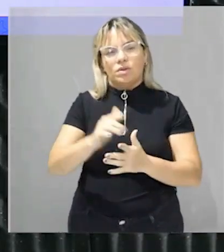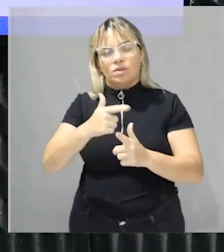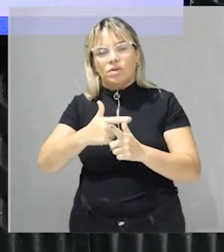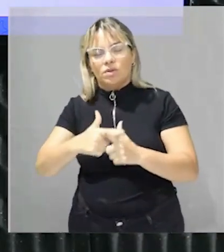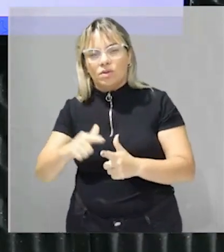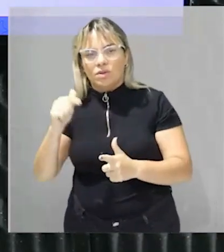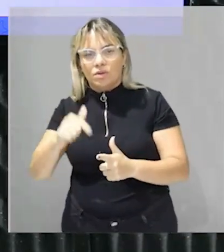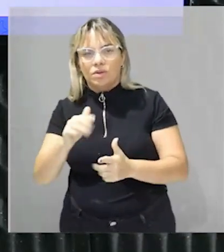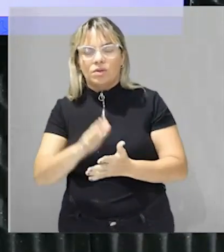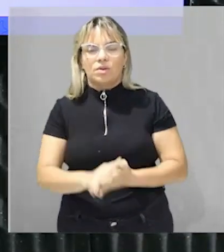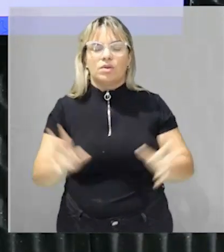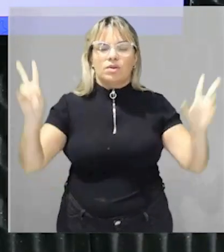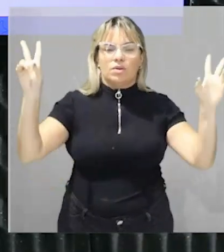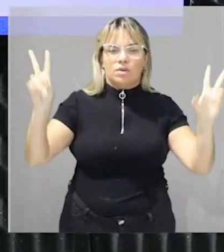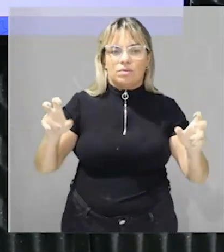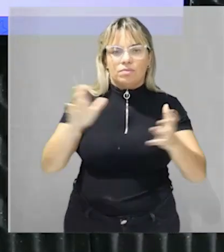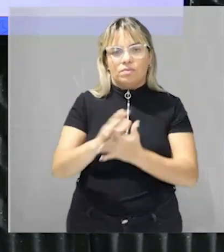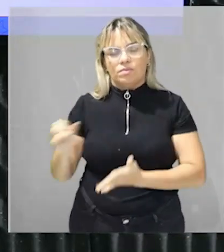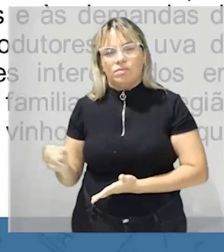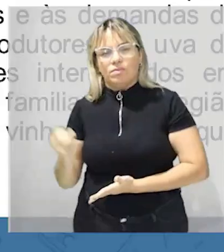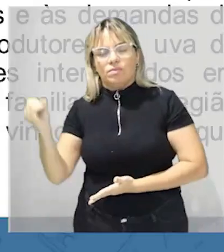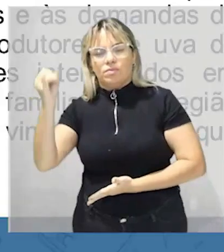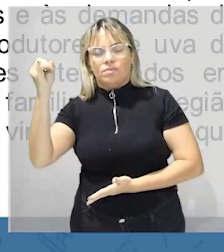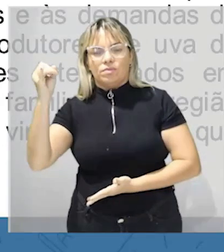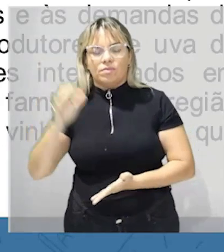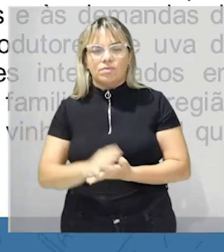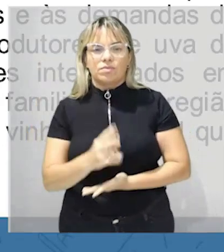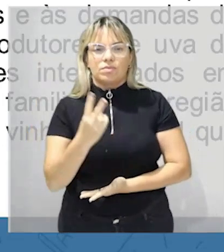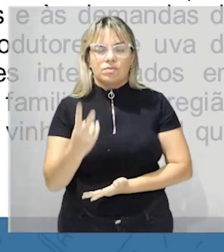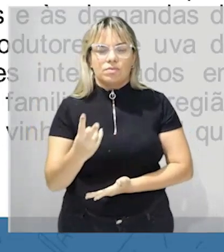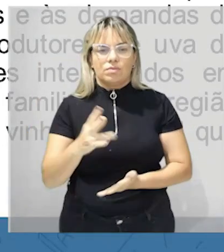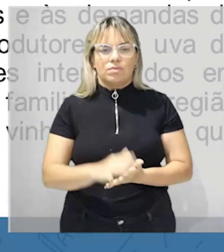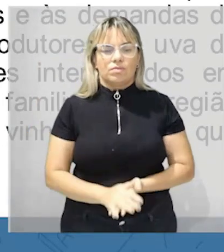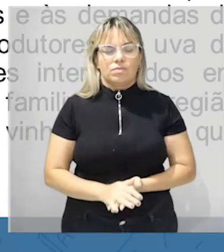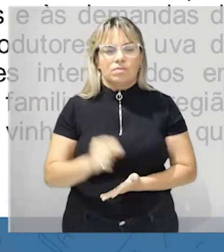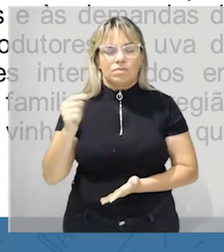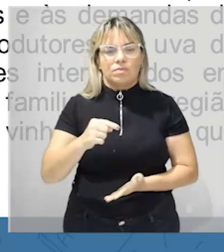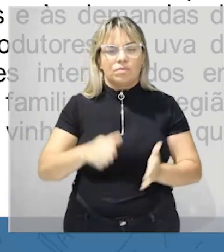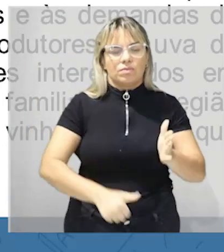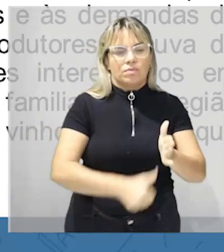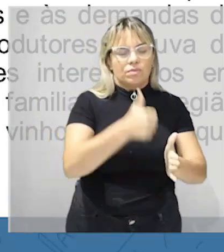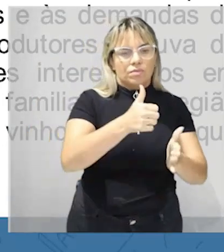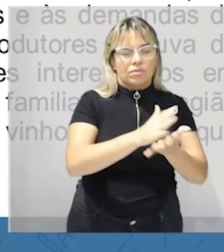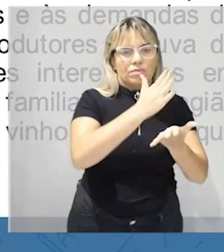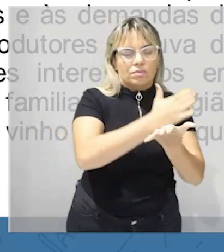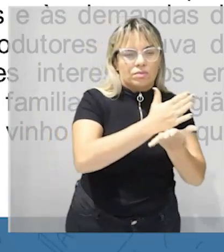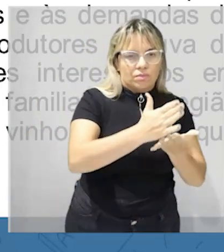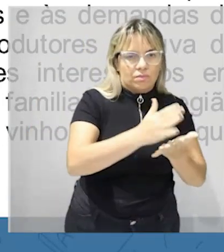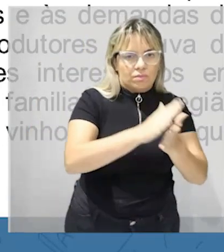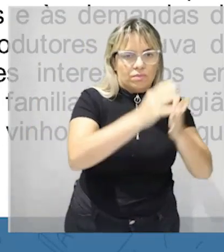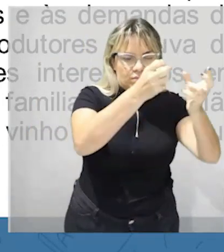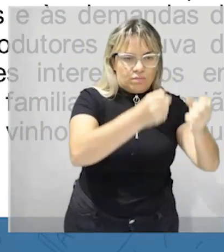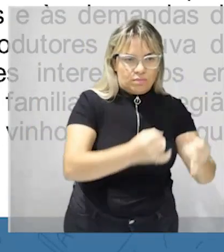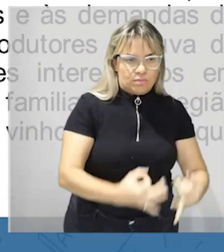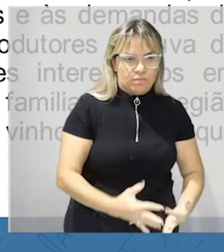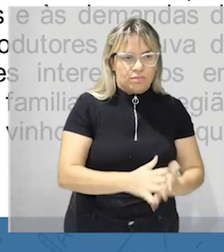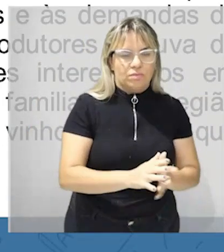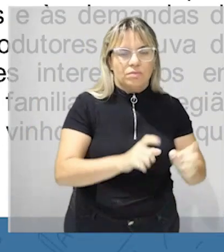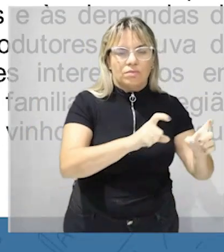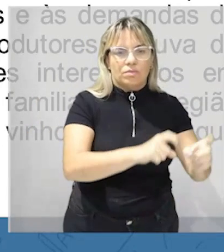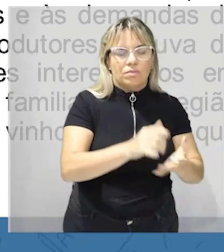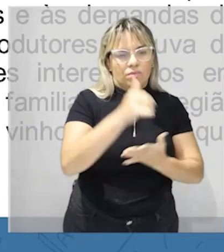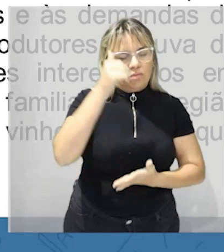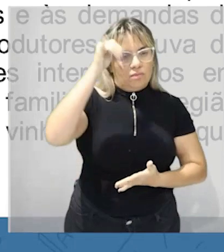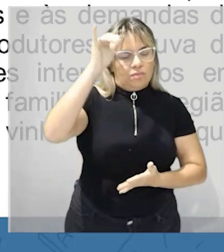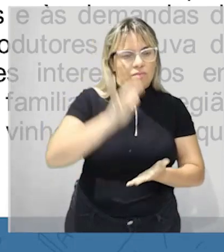de tão importante que ela é nós dividimos ela em duas partes a primeira parte nós falamos aí sobre a agropecuária mundial